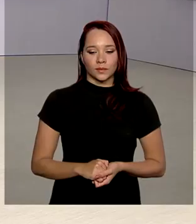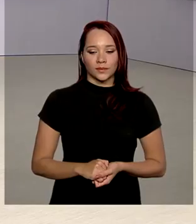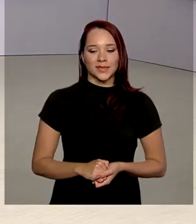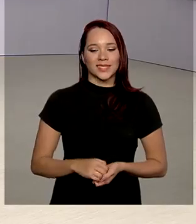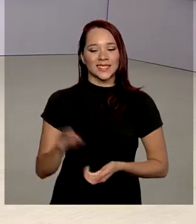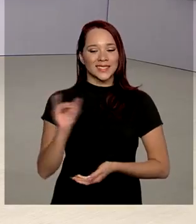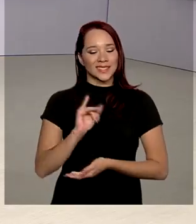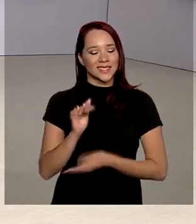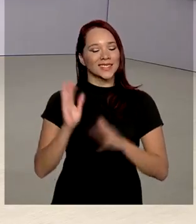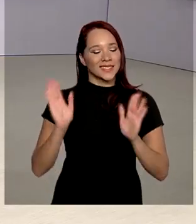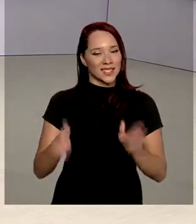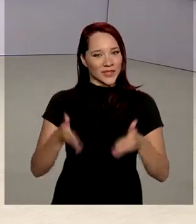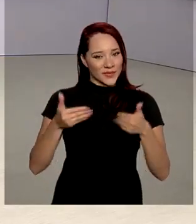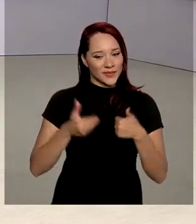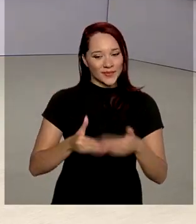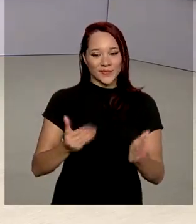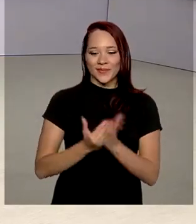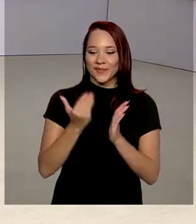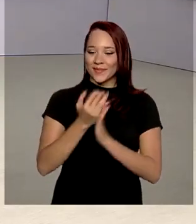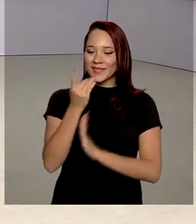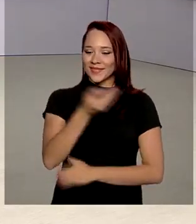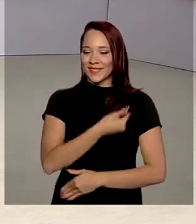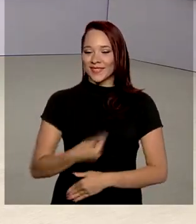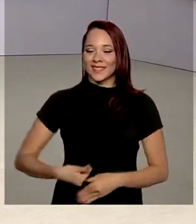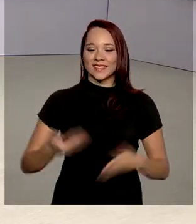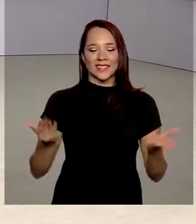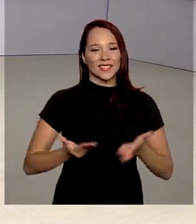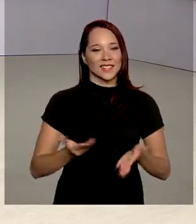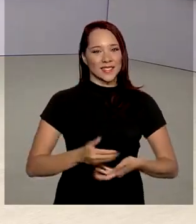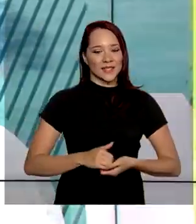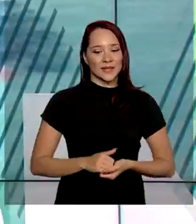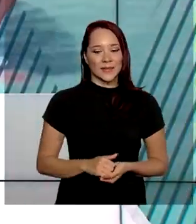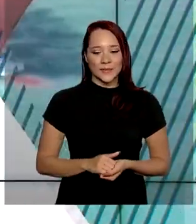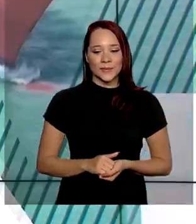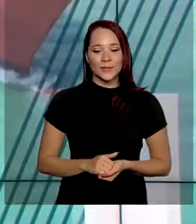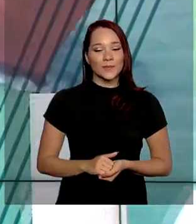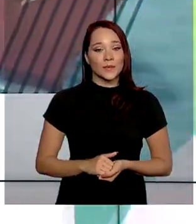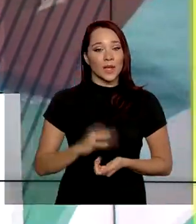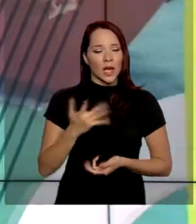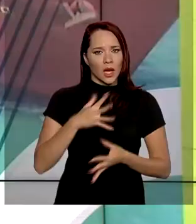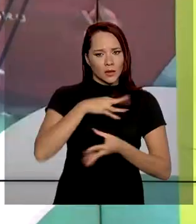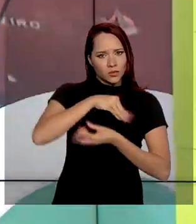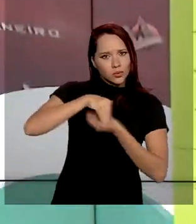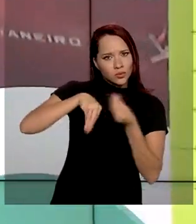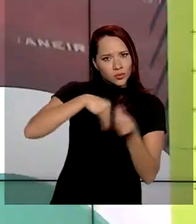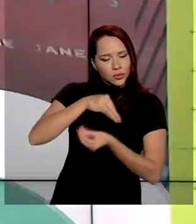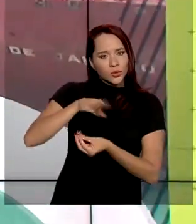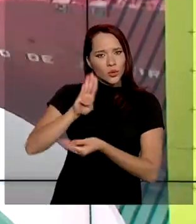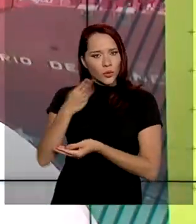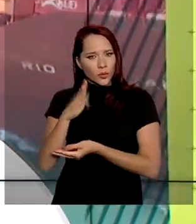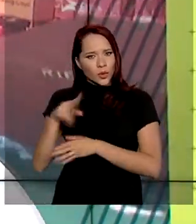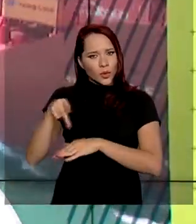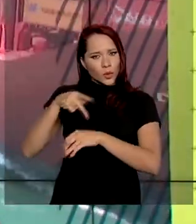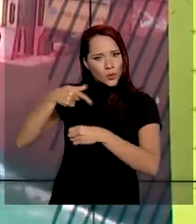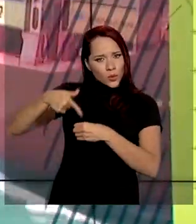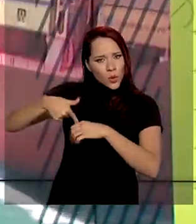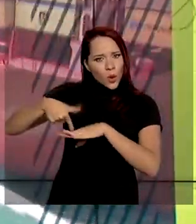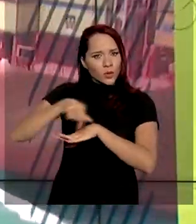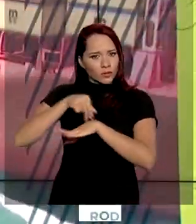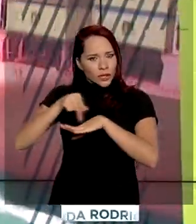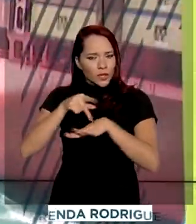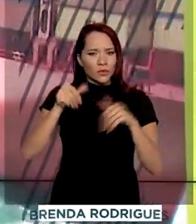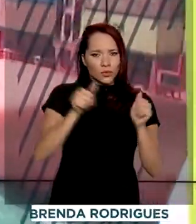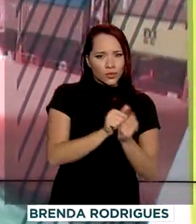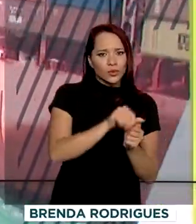Olá, já estamos de volta com mais uma edição do Governo Agora. A mistura obrigatória do biodiesel ao óleo diesel